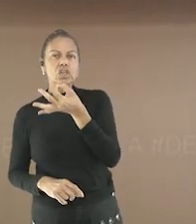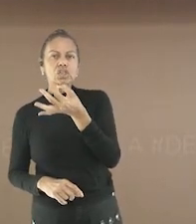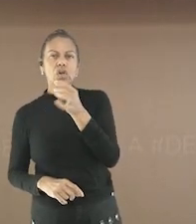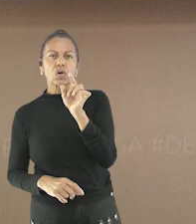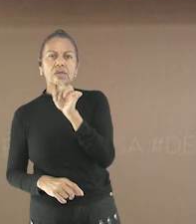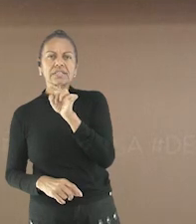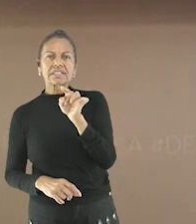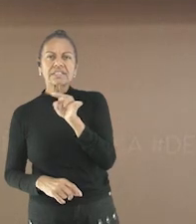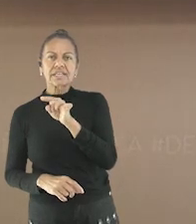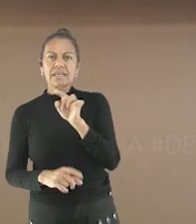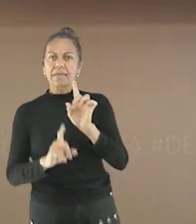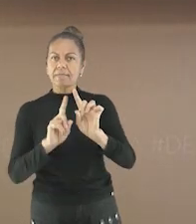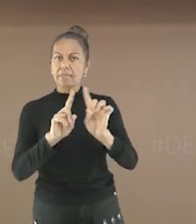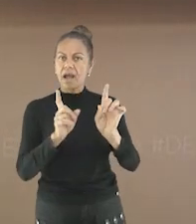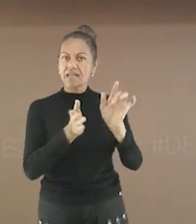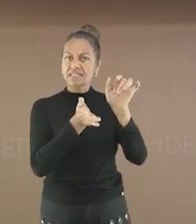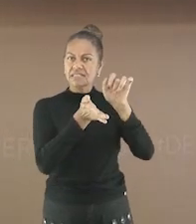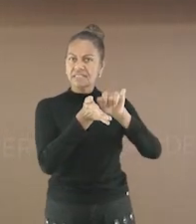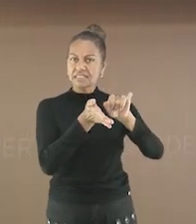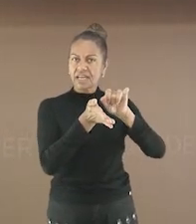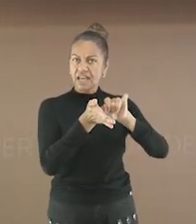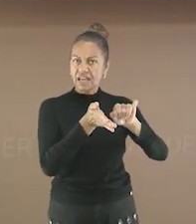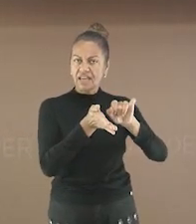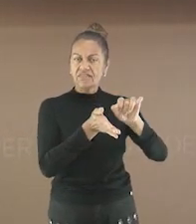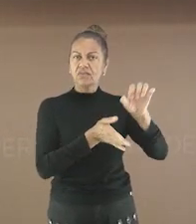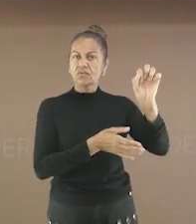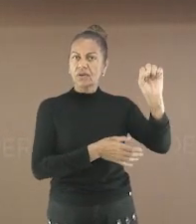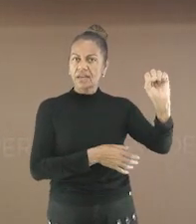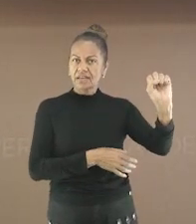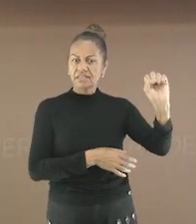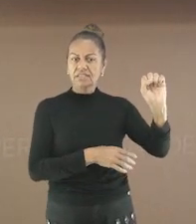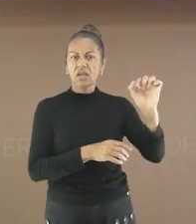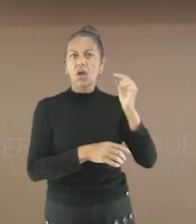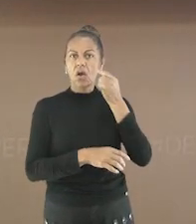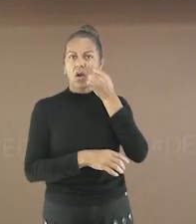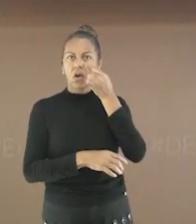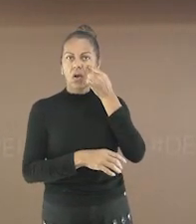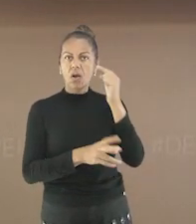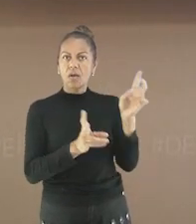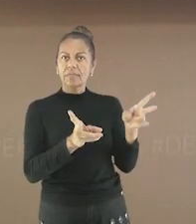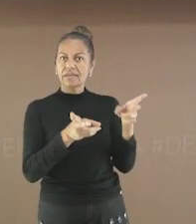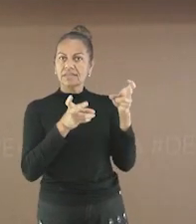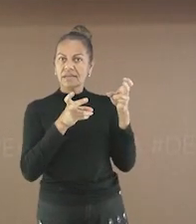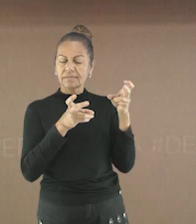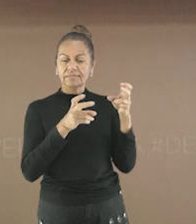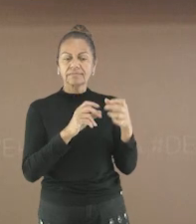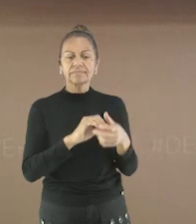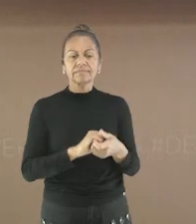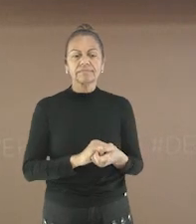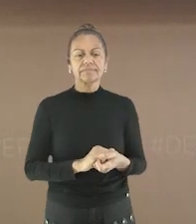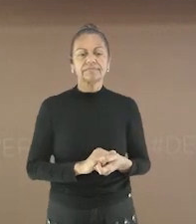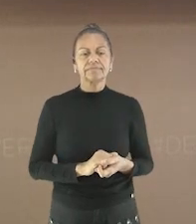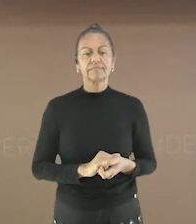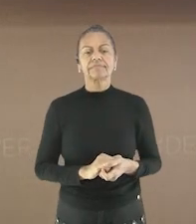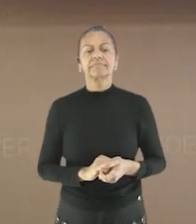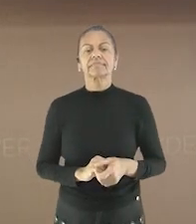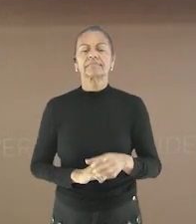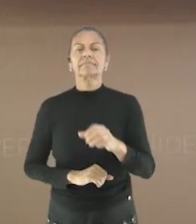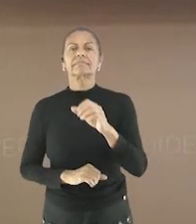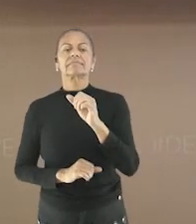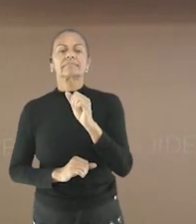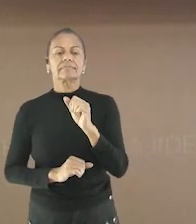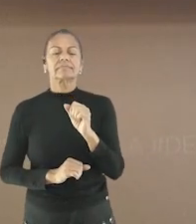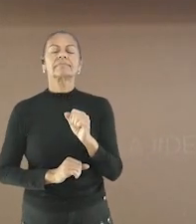Nós temos a palavra agasalho Asa Asilo E Brasil Percebam Todas escrevem